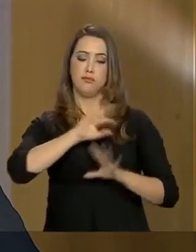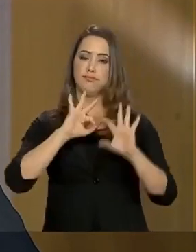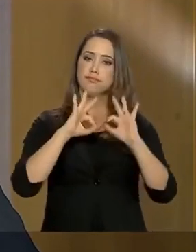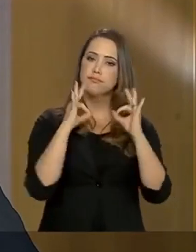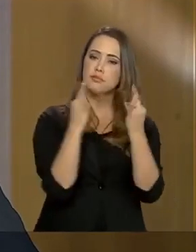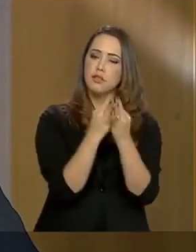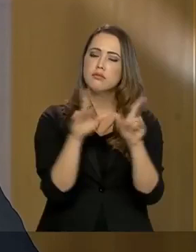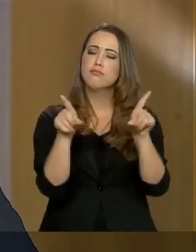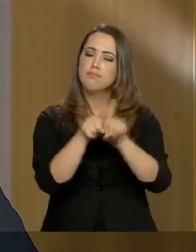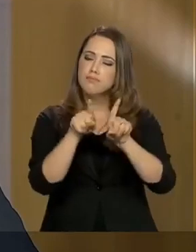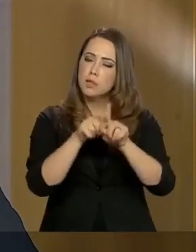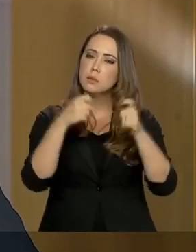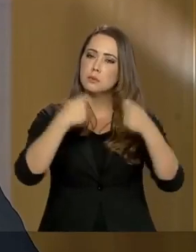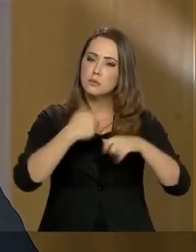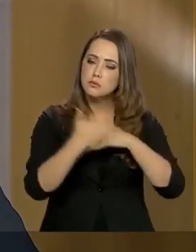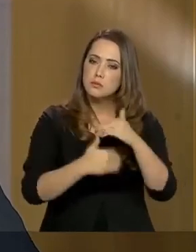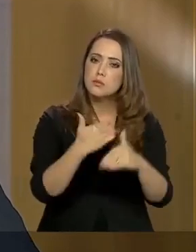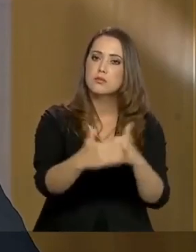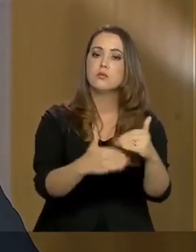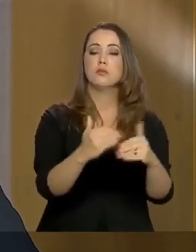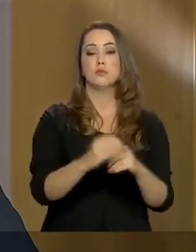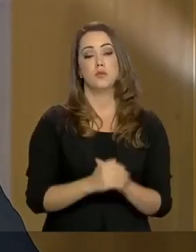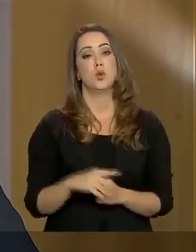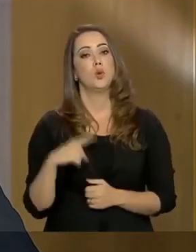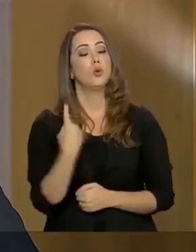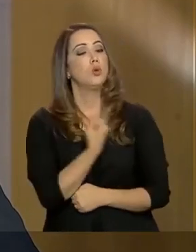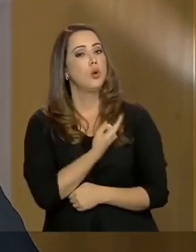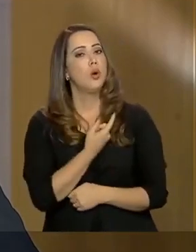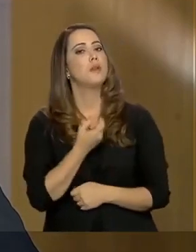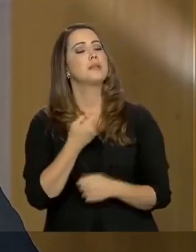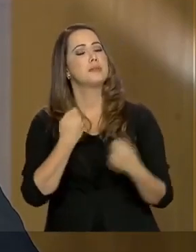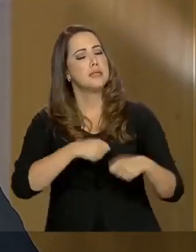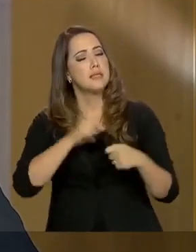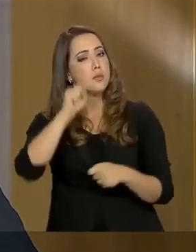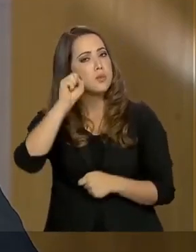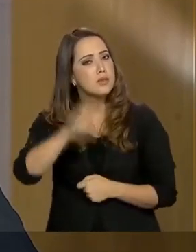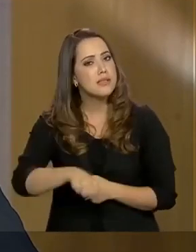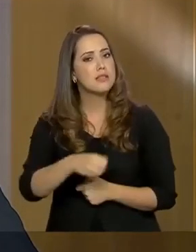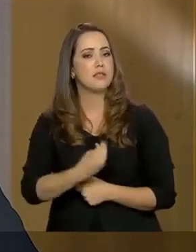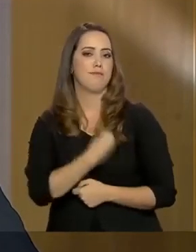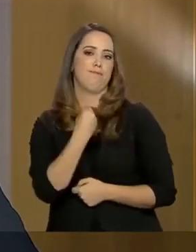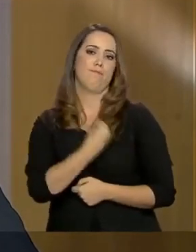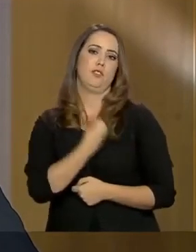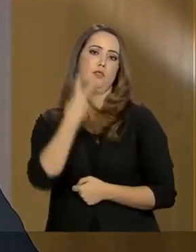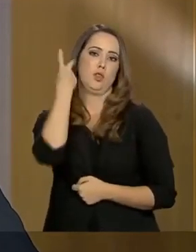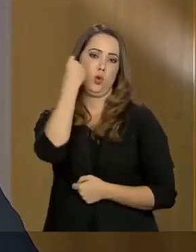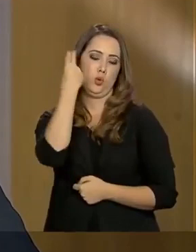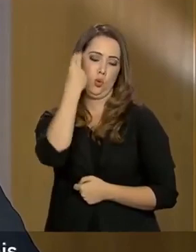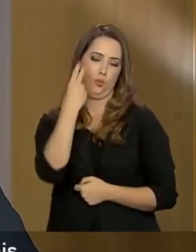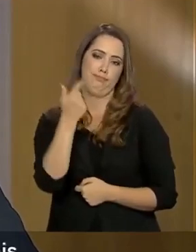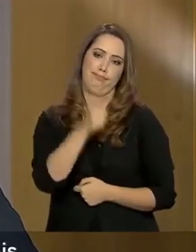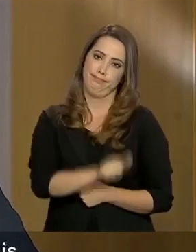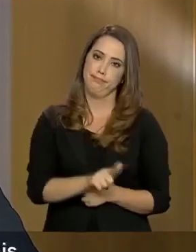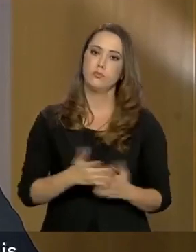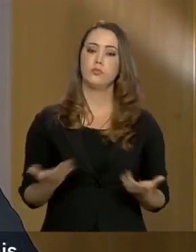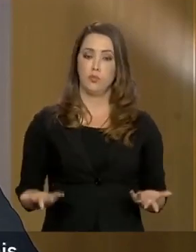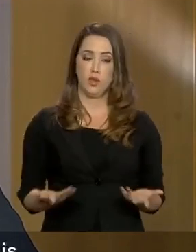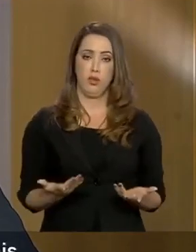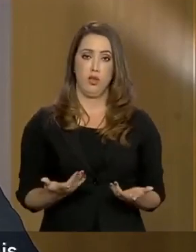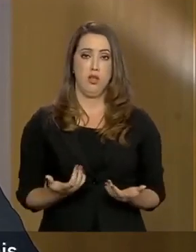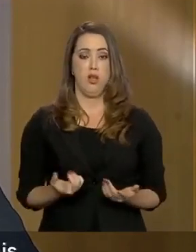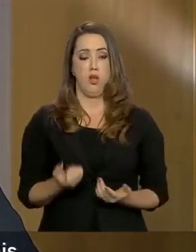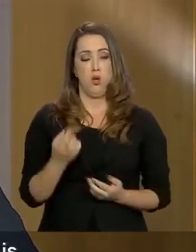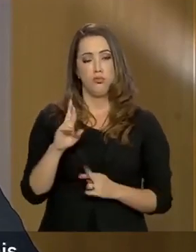das famílias deve ser preservado. Devemos, sim, voltar à normalidade. Algumas